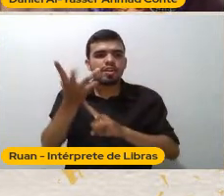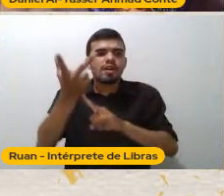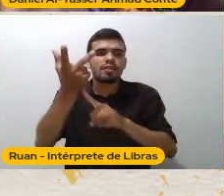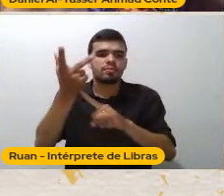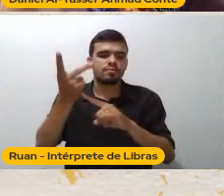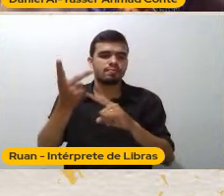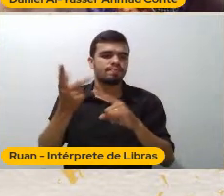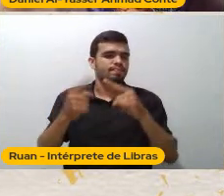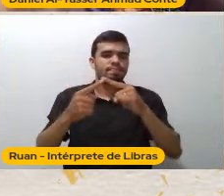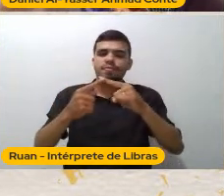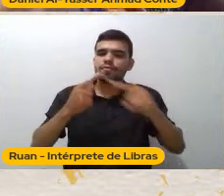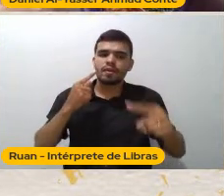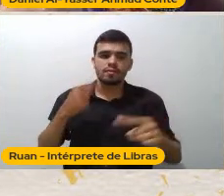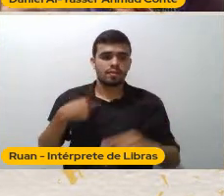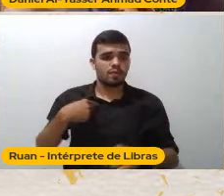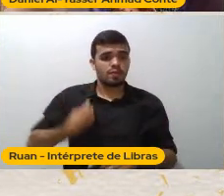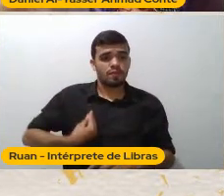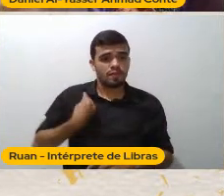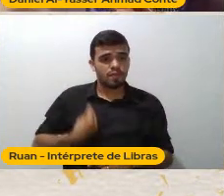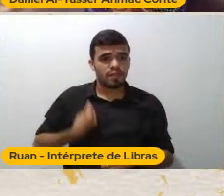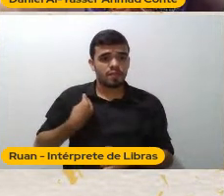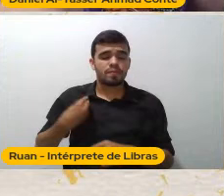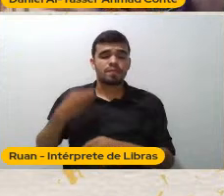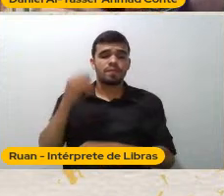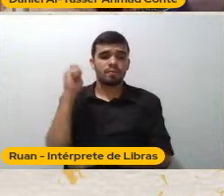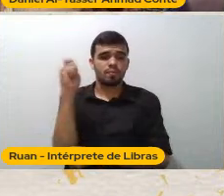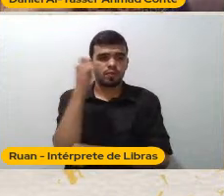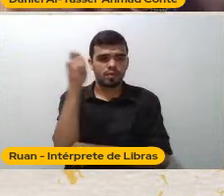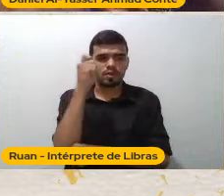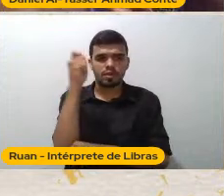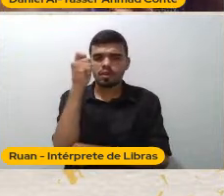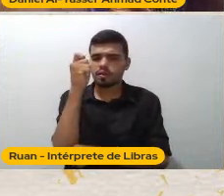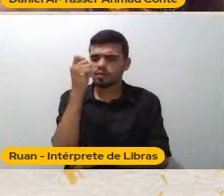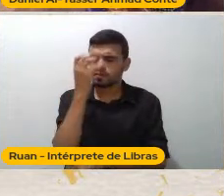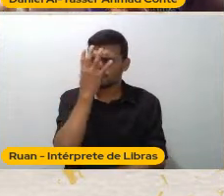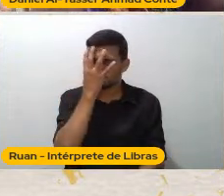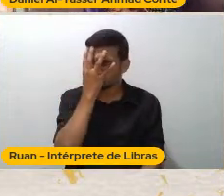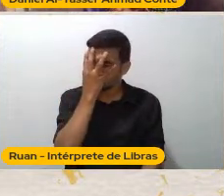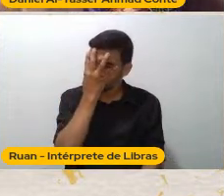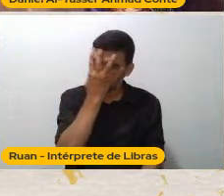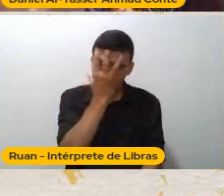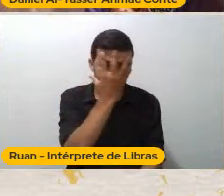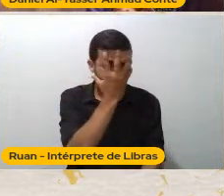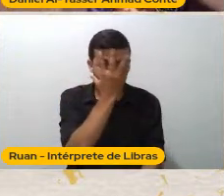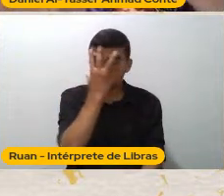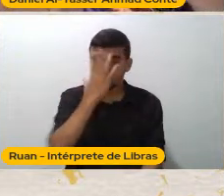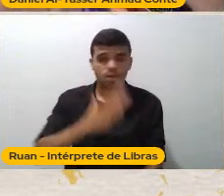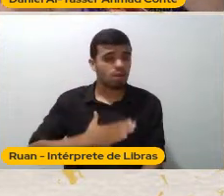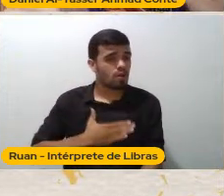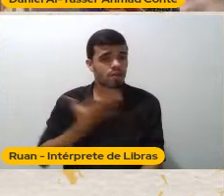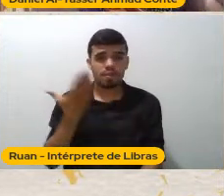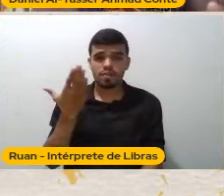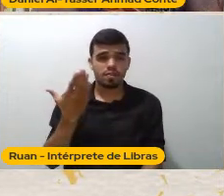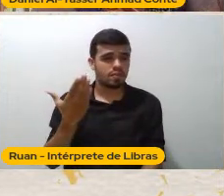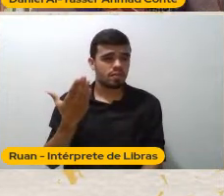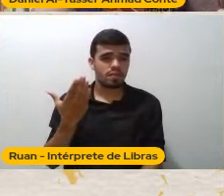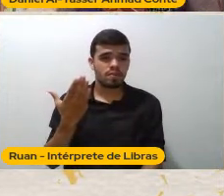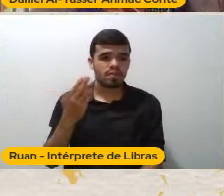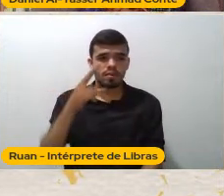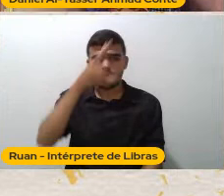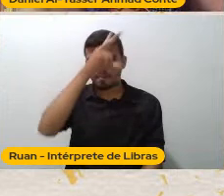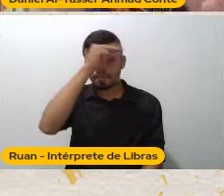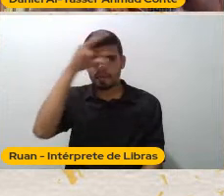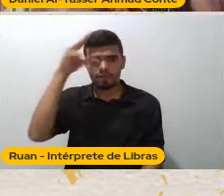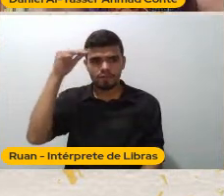O nosso Gestor municipal Prefeito da cidade O anterior Já fez isso Mas o